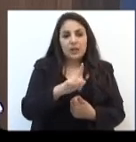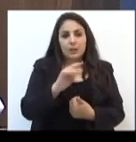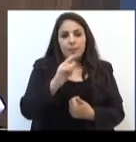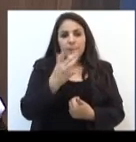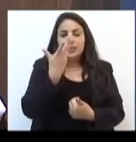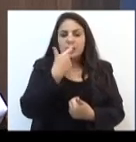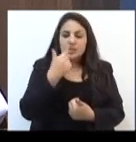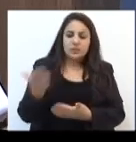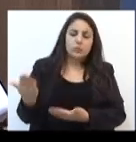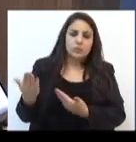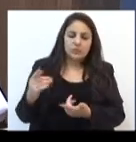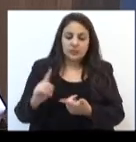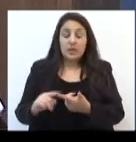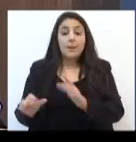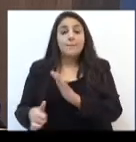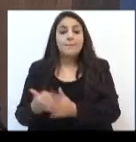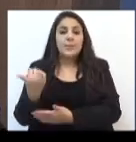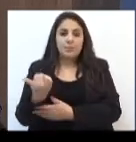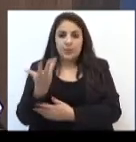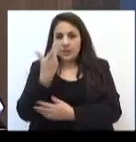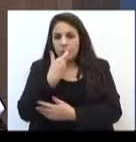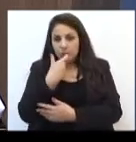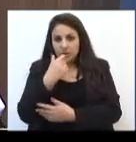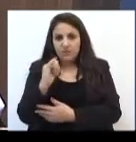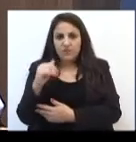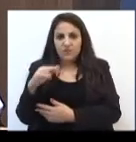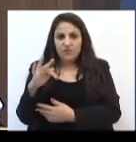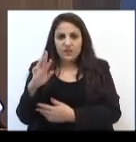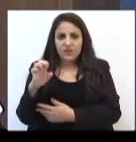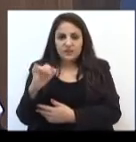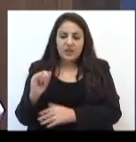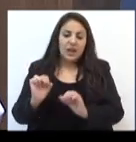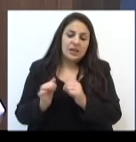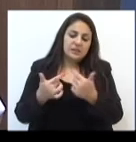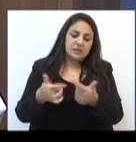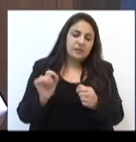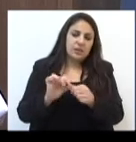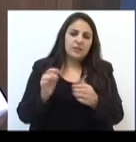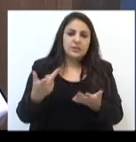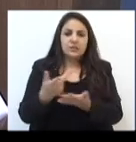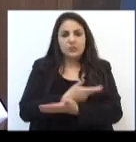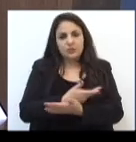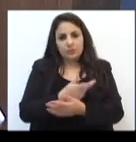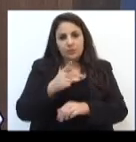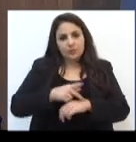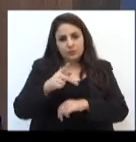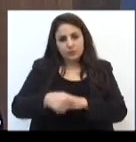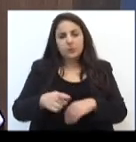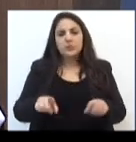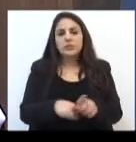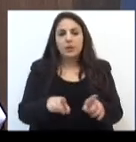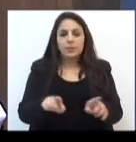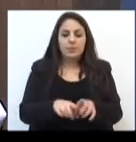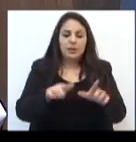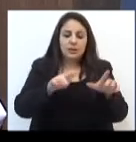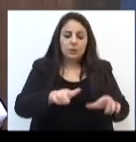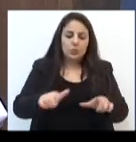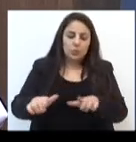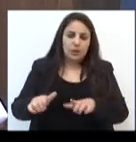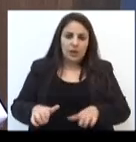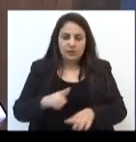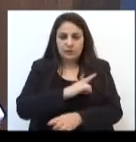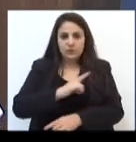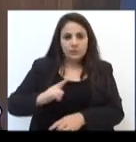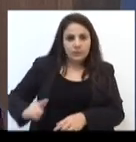adolescente e o plano pela primeira infância. São ações que estão acontecendo em Passo Fundo, tanto de entidades